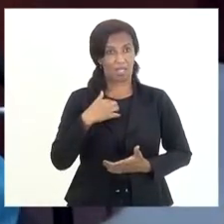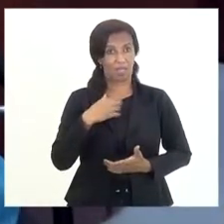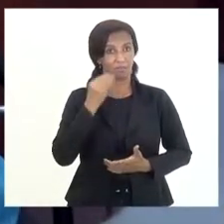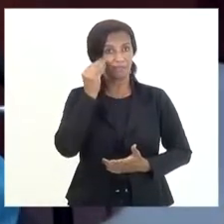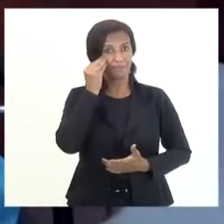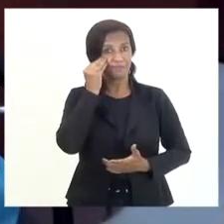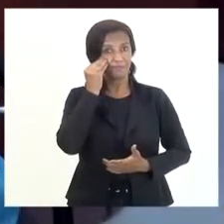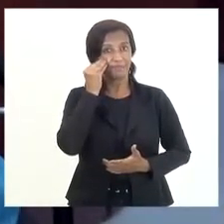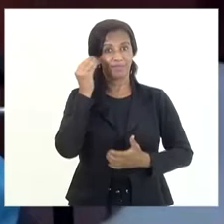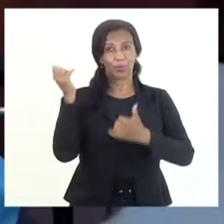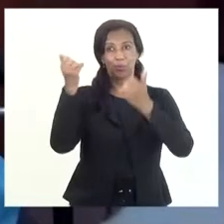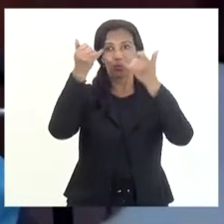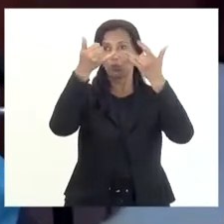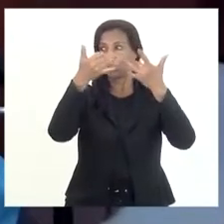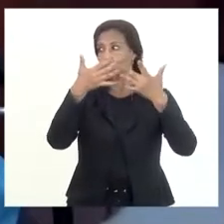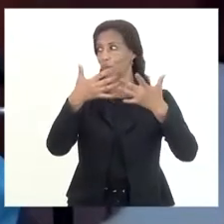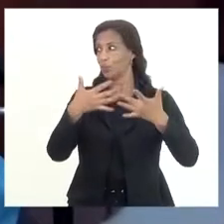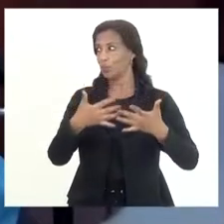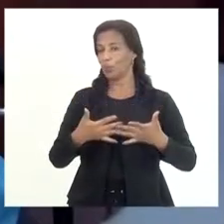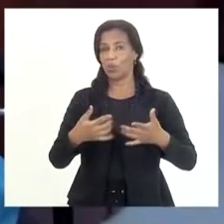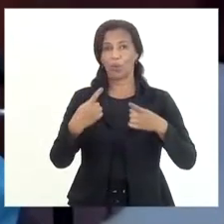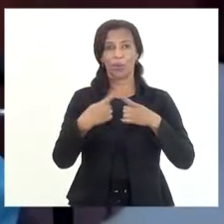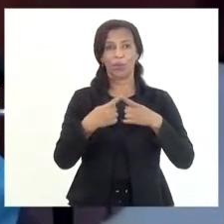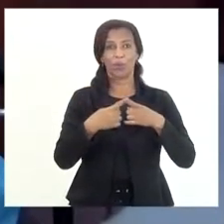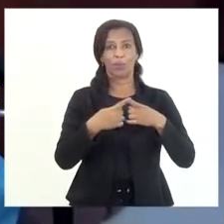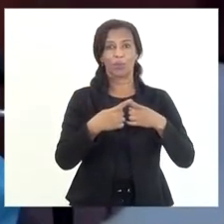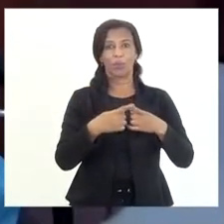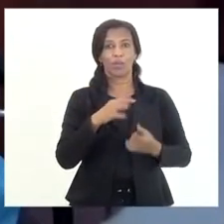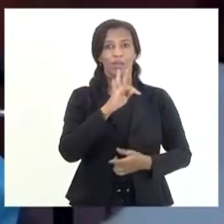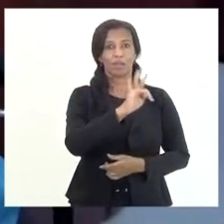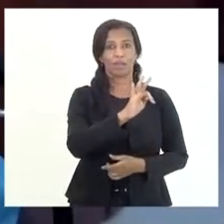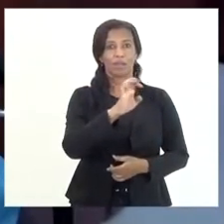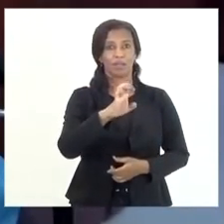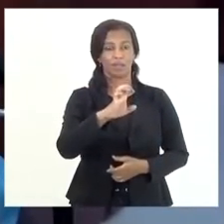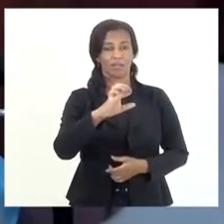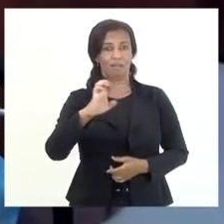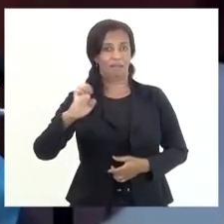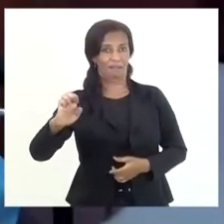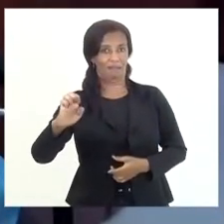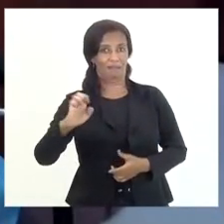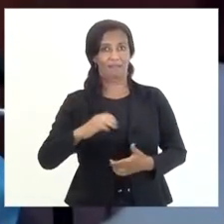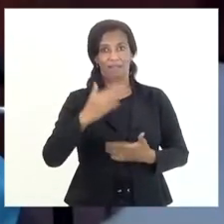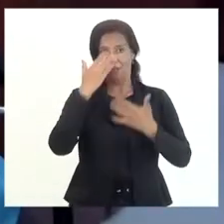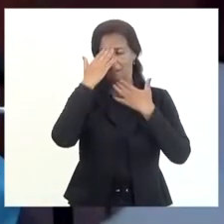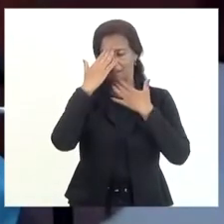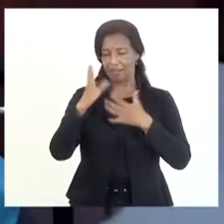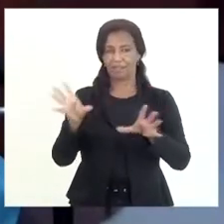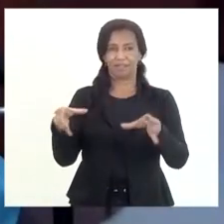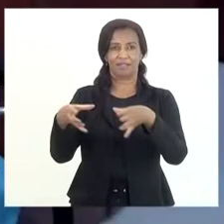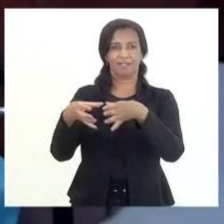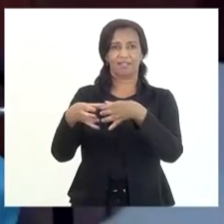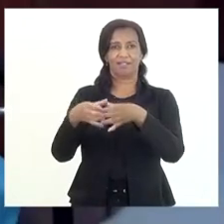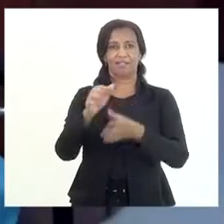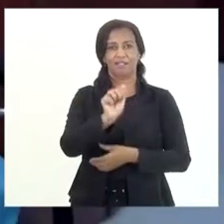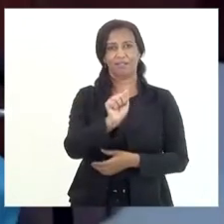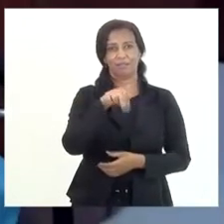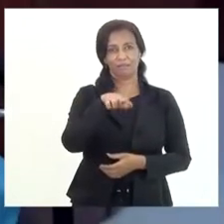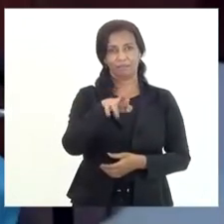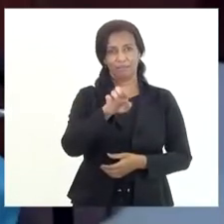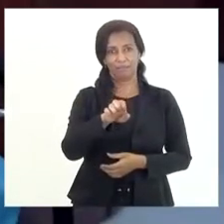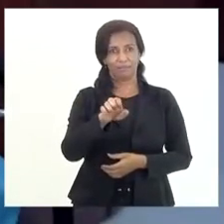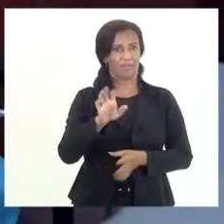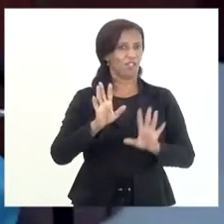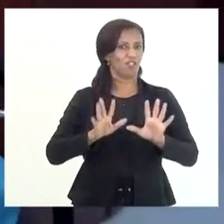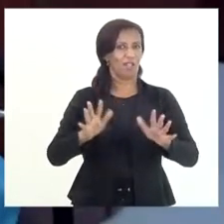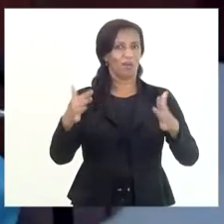até porque o Tribunal de Contas, e aí eu tomo a liberdade também de agradecer a equipe do doutor André Sirni, que sempre teve